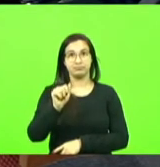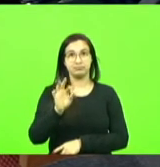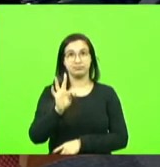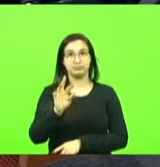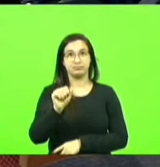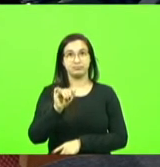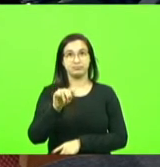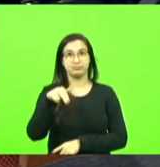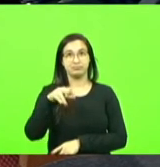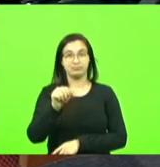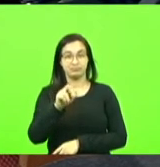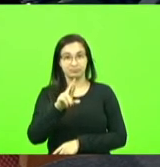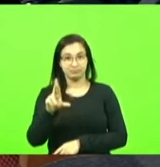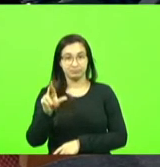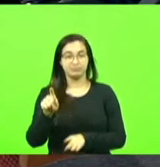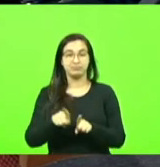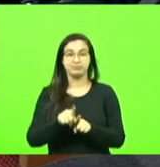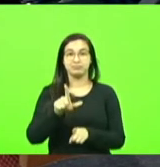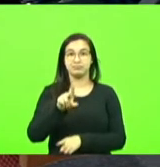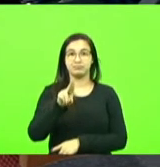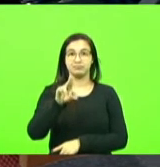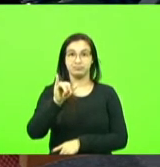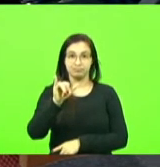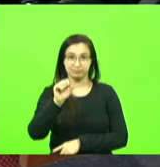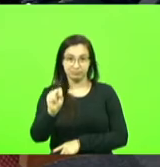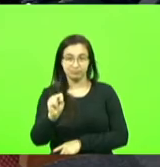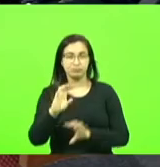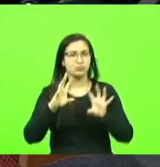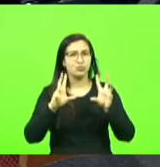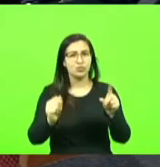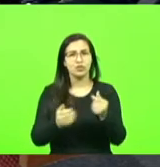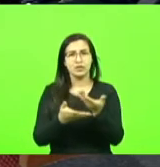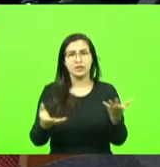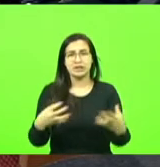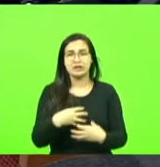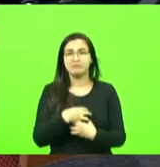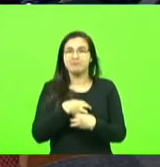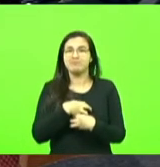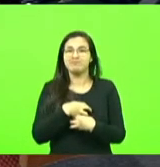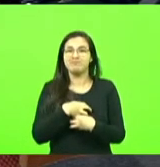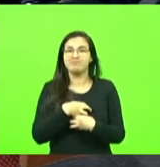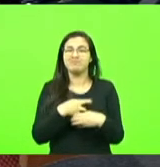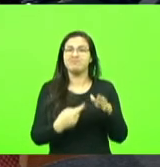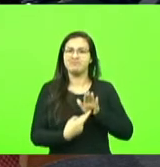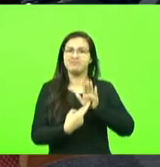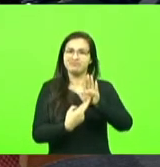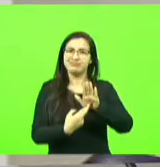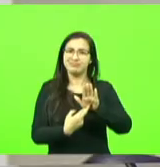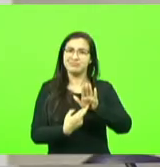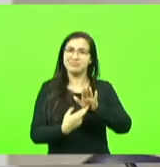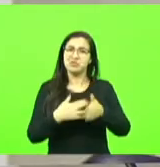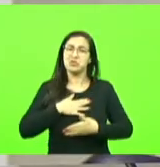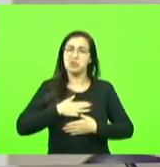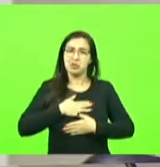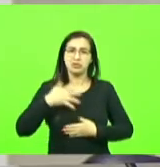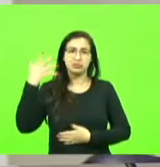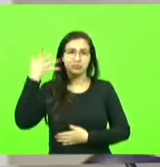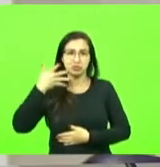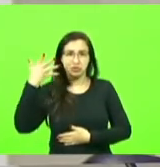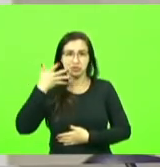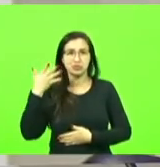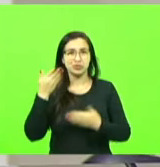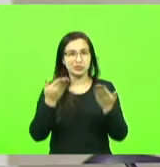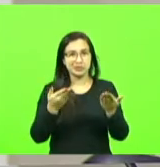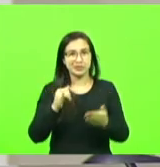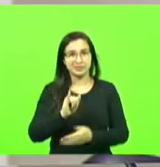a Camila e o Luiz acho que todos se sentiram muito bem representados pelo discurso do